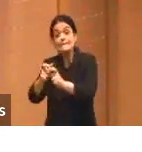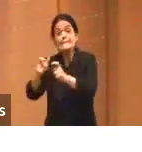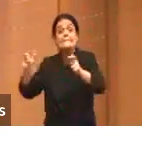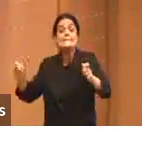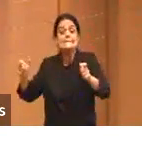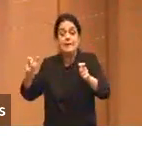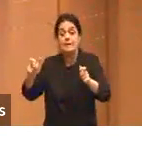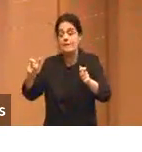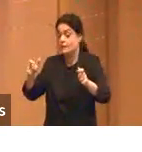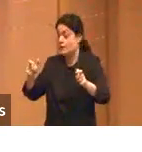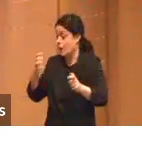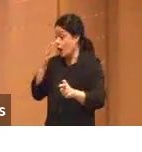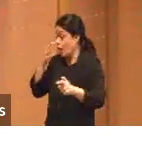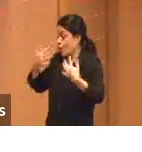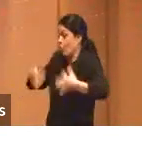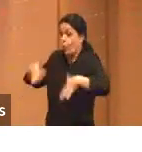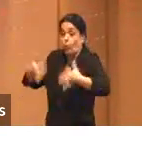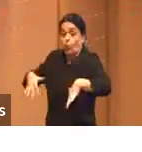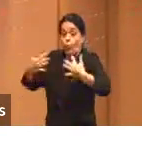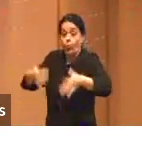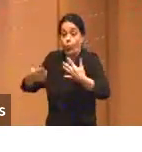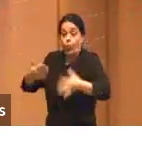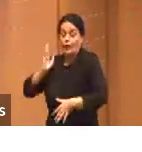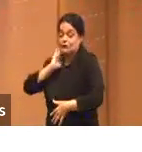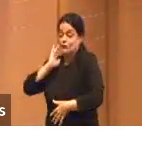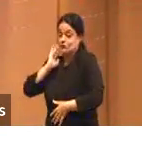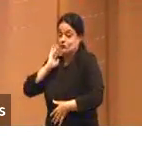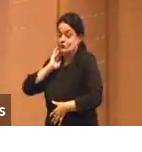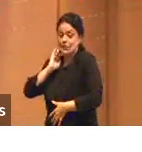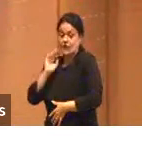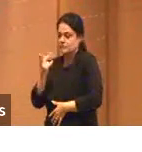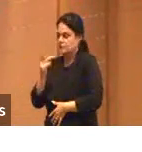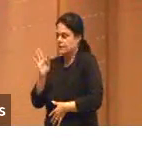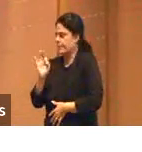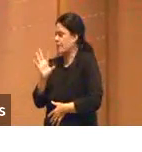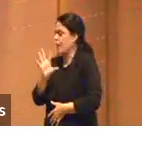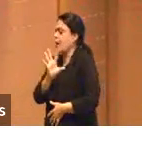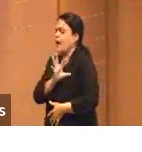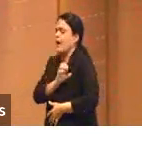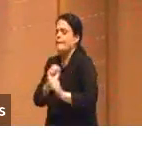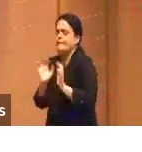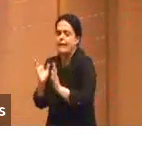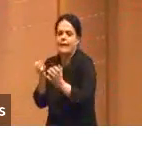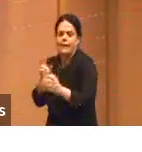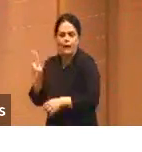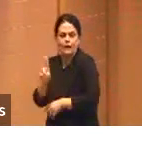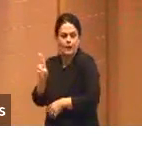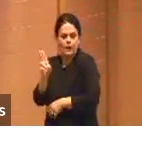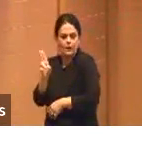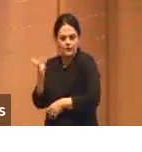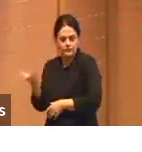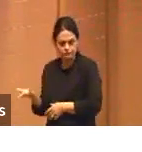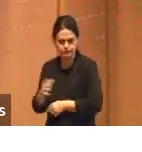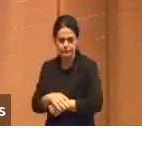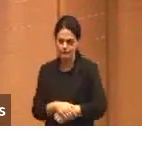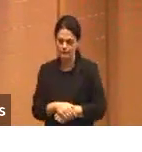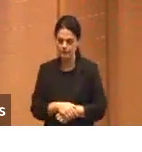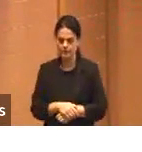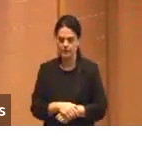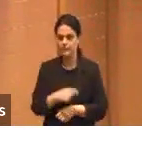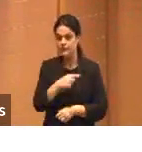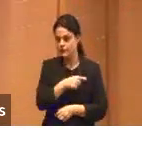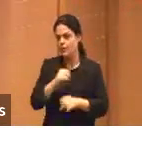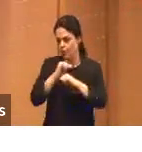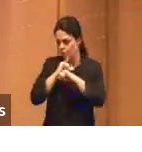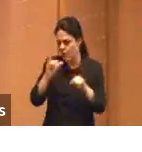fascinados pelo chat GPT. Fascinados. Olha, olha essa declaração, eu amo essa